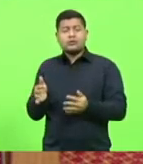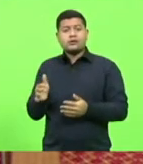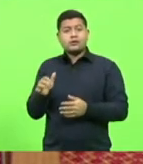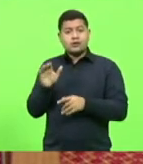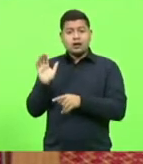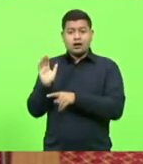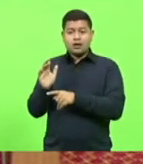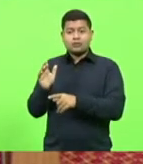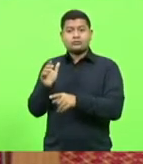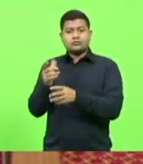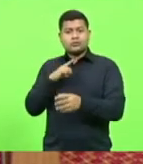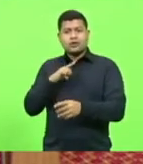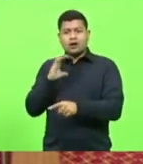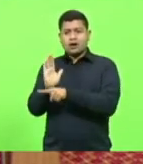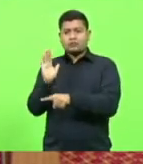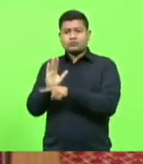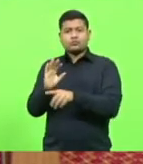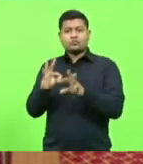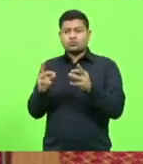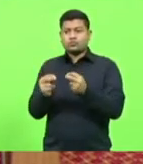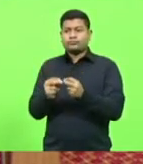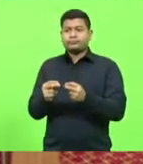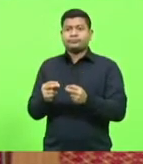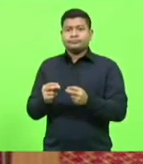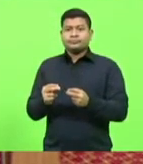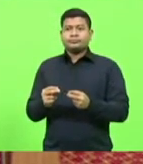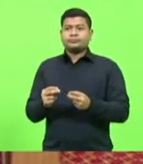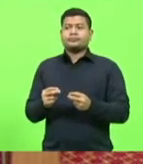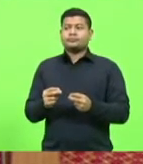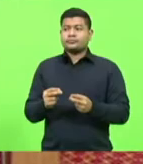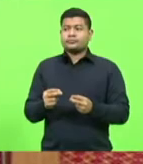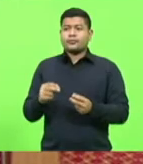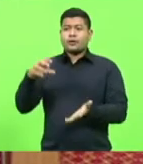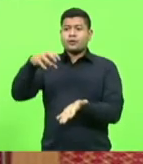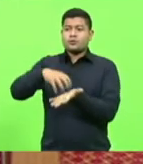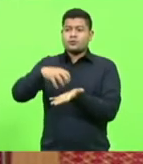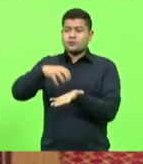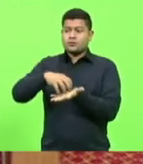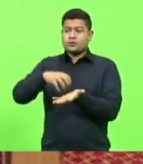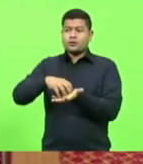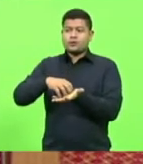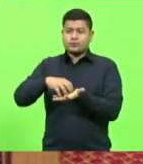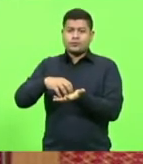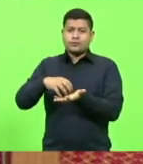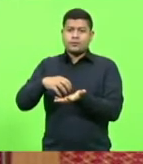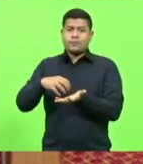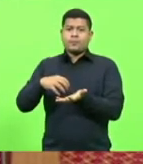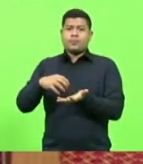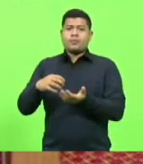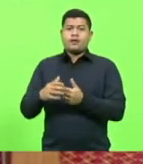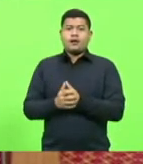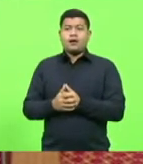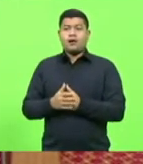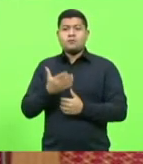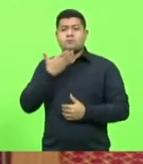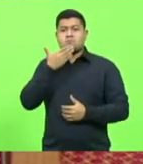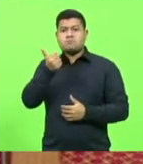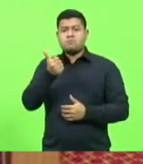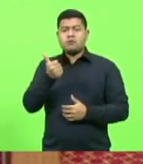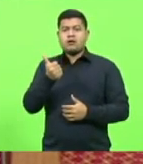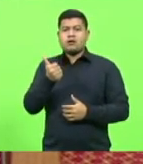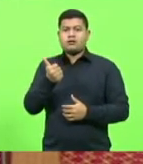todo tipo de treinamento num centro equipado com os melhores equipamentos possíveis,